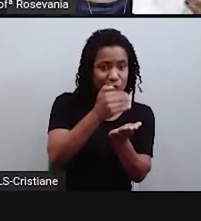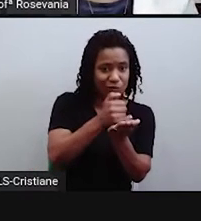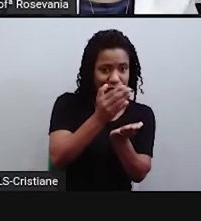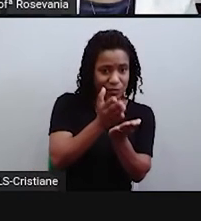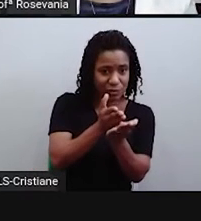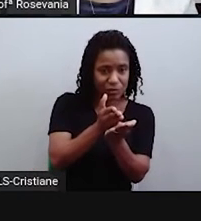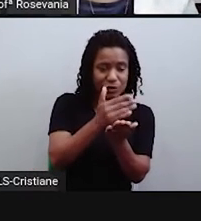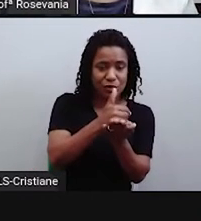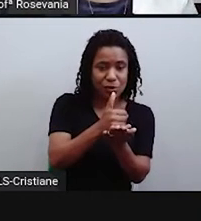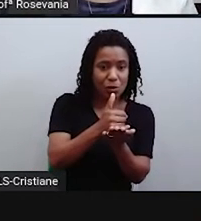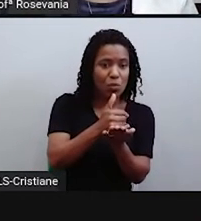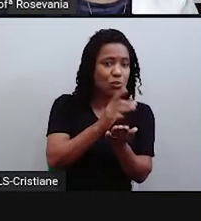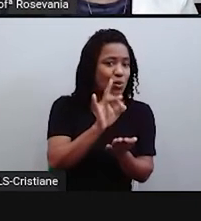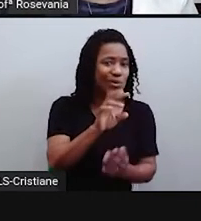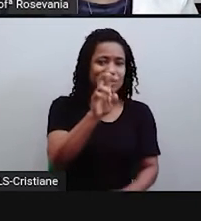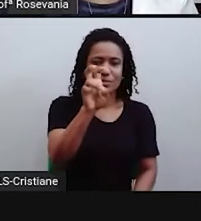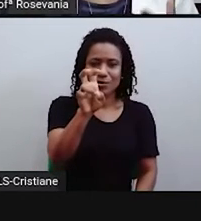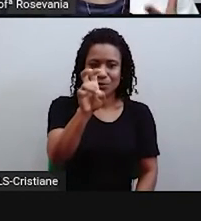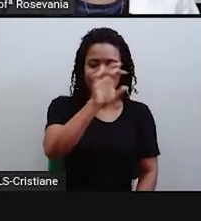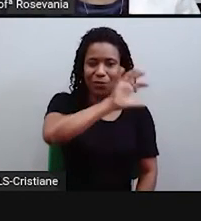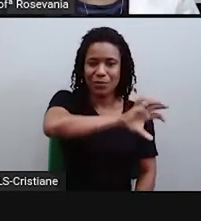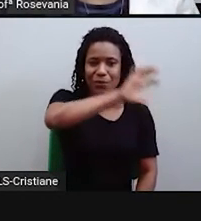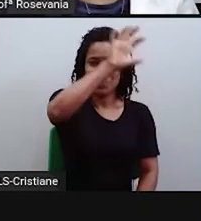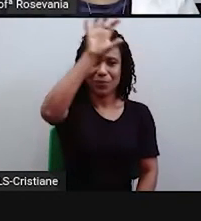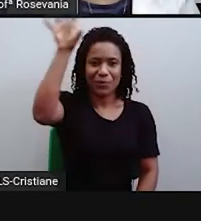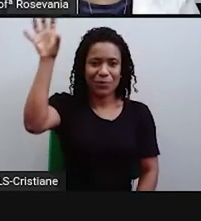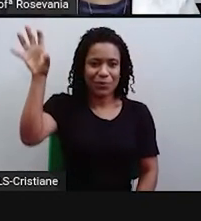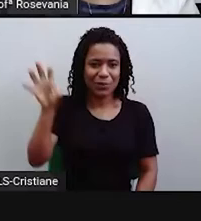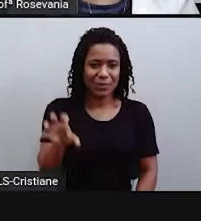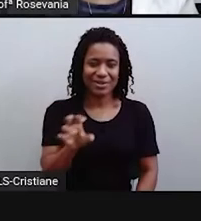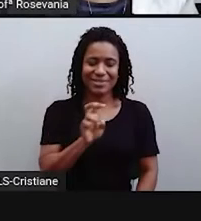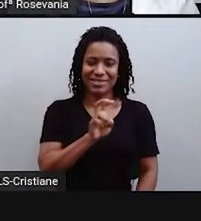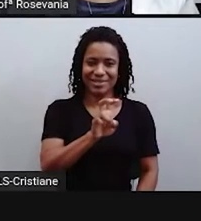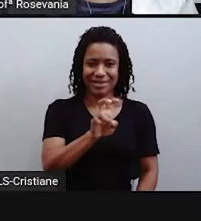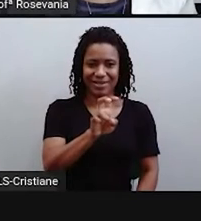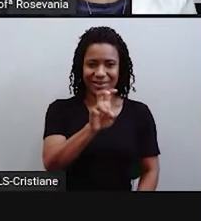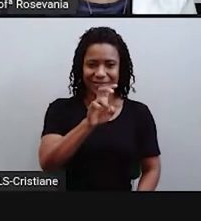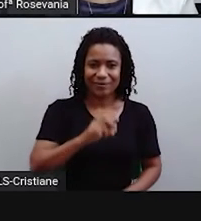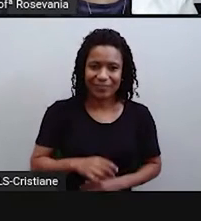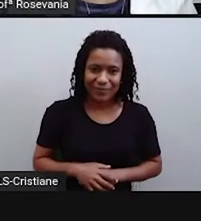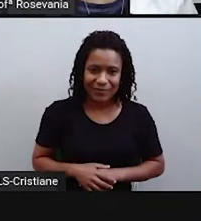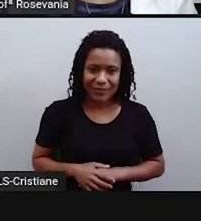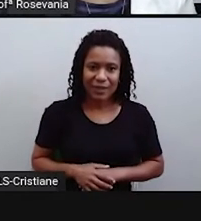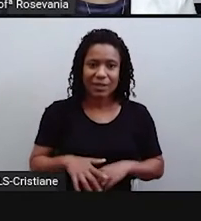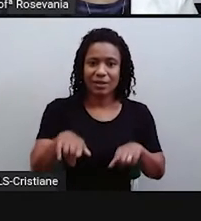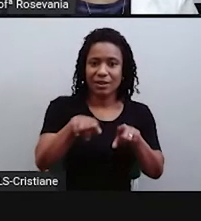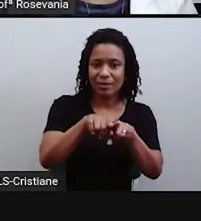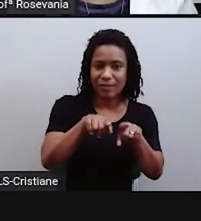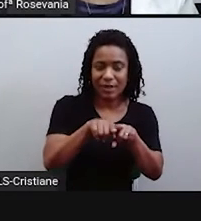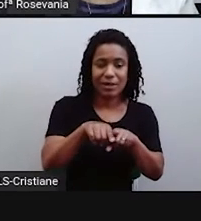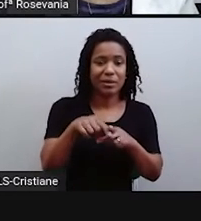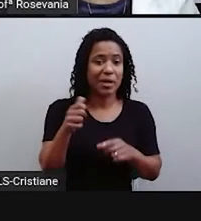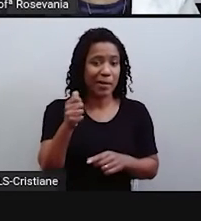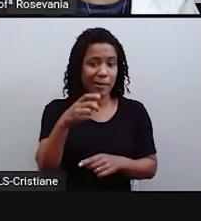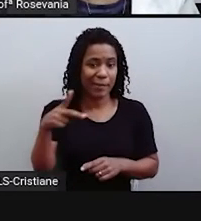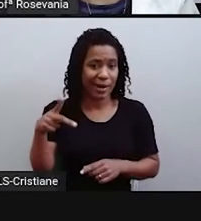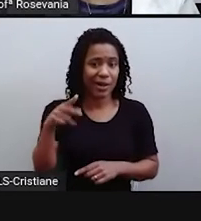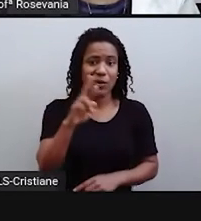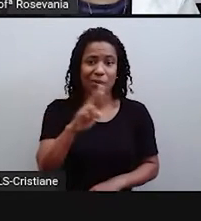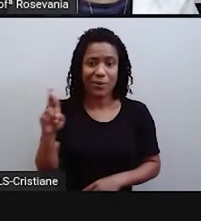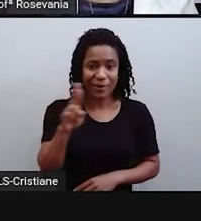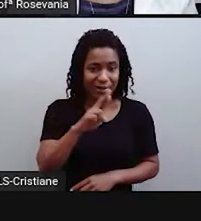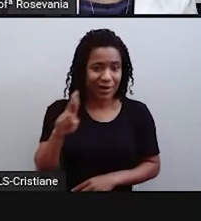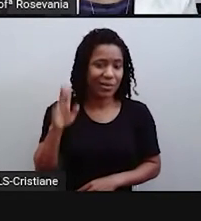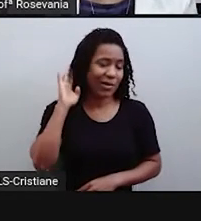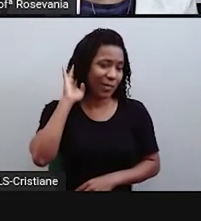país em cinco regiões, segundo os aspectos físicos, com o nome que eu já disse para vocês. E ainda não existia o estado da Amapá, de Roraima e Mato Grosso do